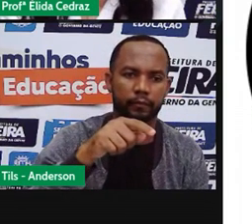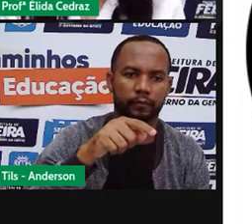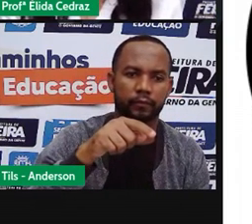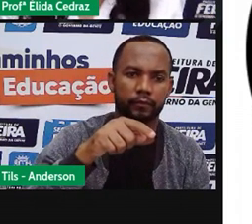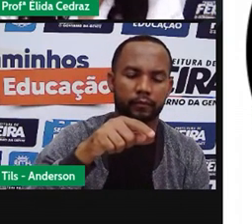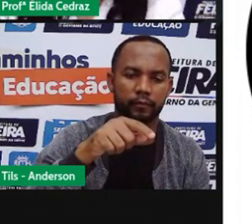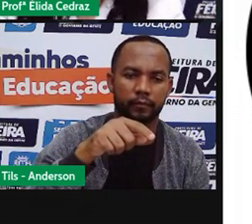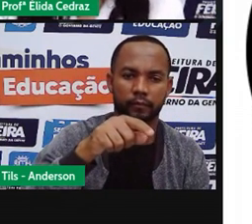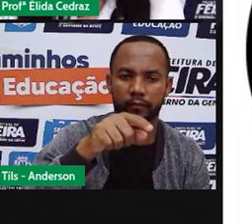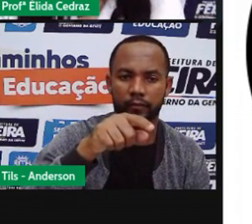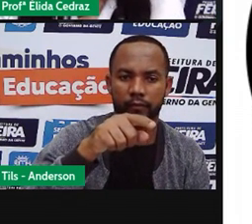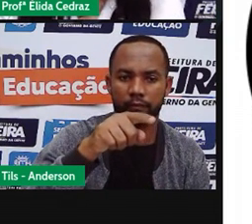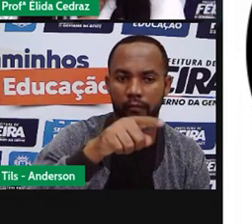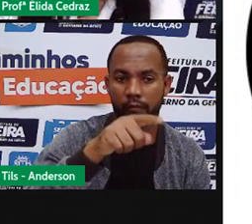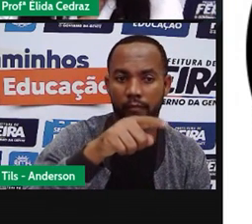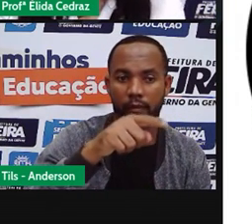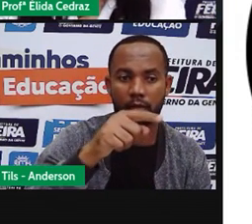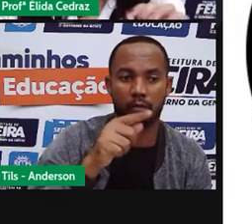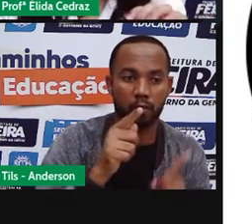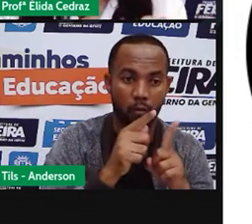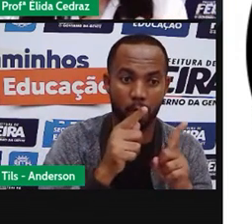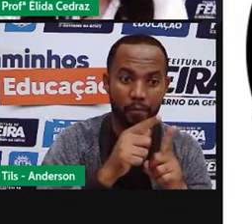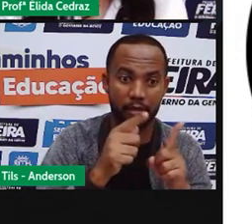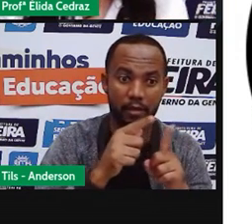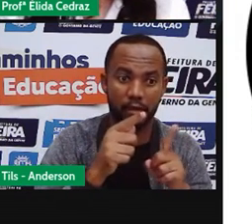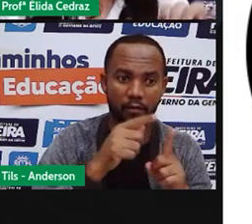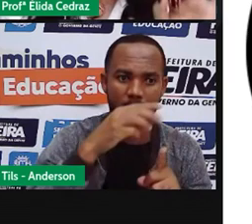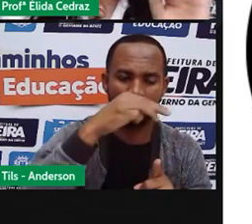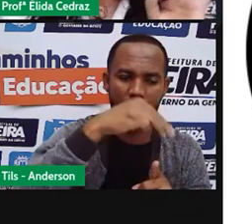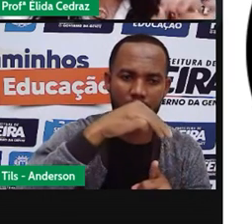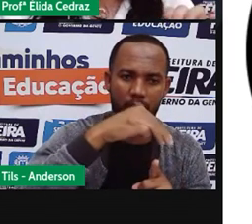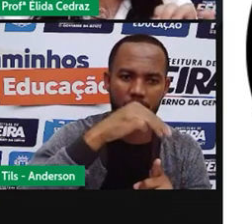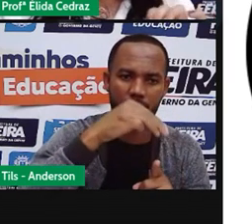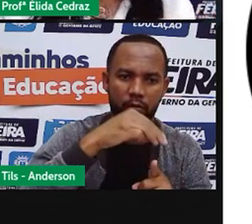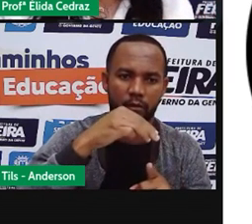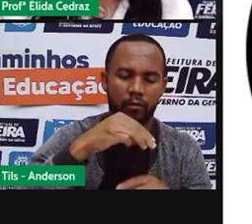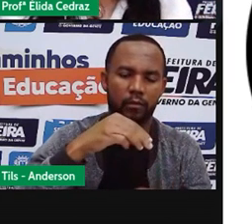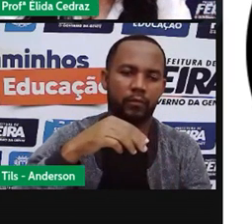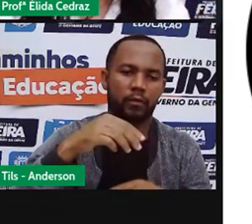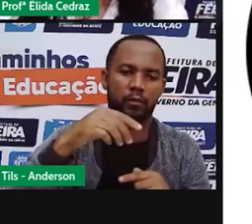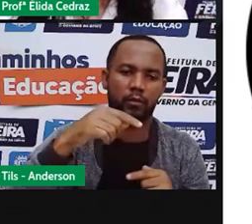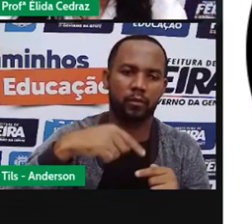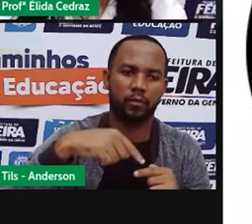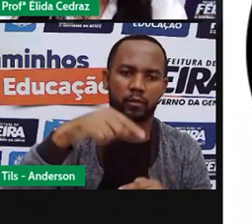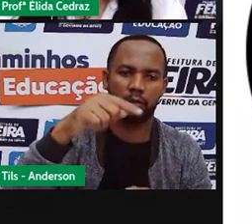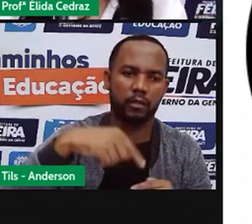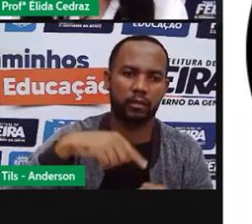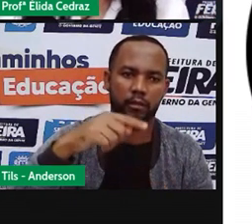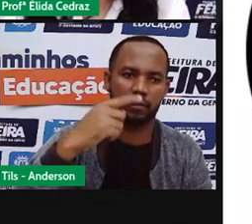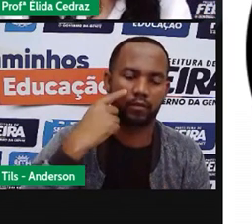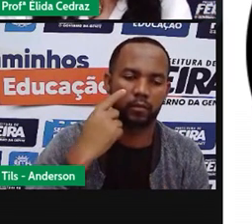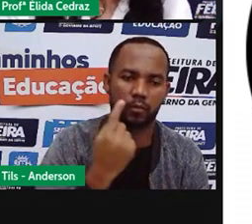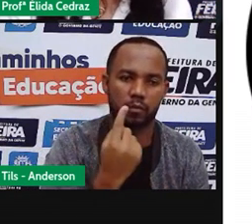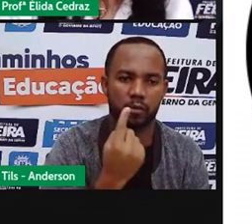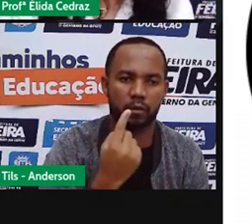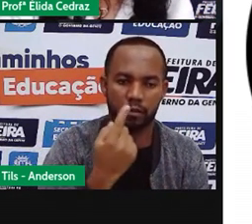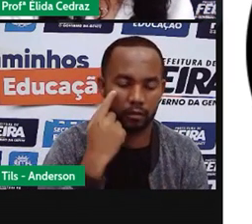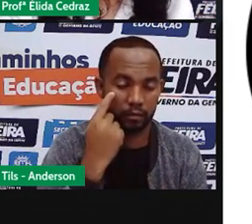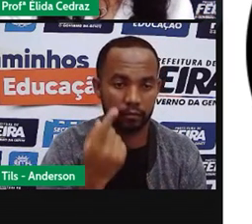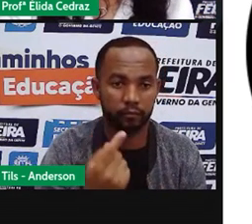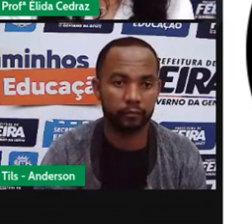minutos aqui neste relógio está marcando sete horas e trinta minutos